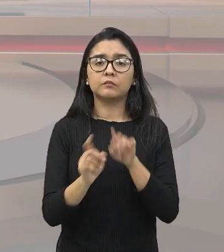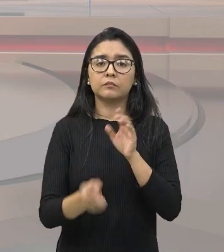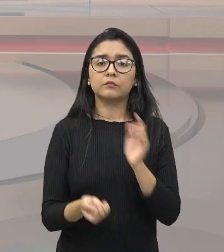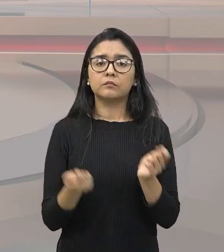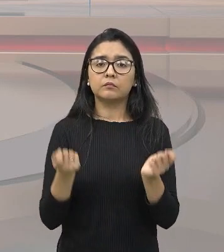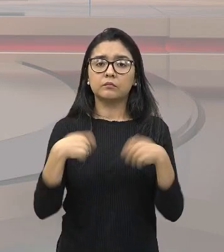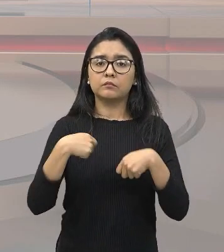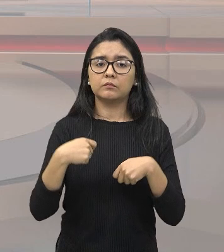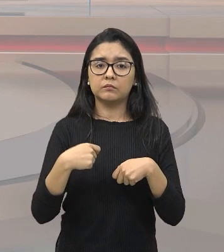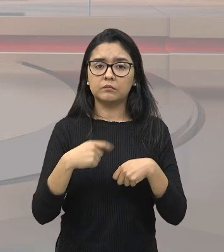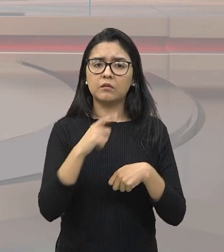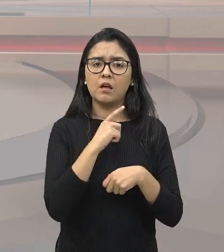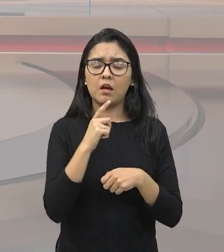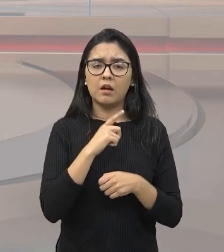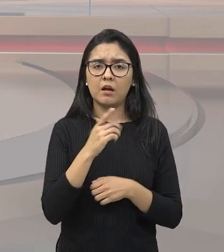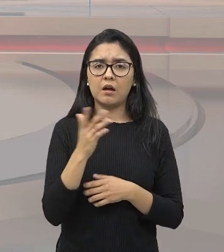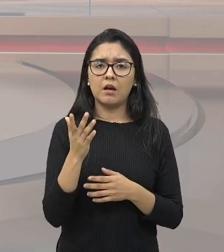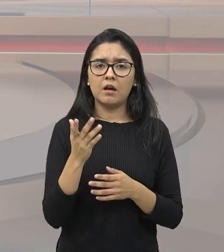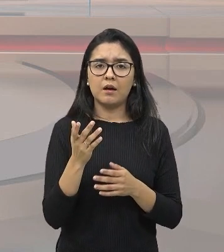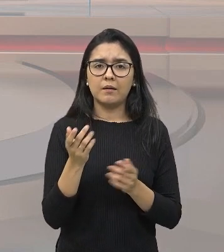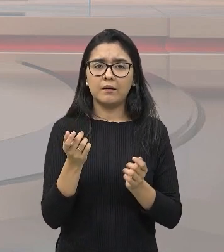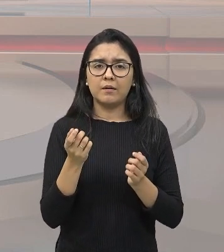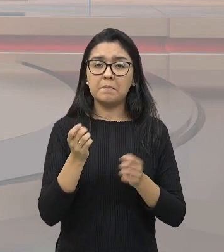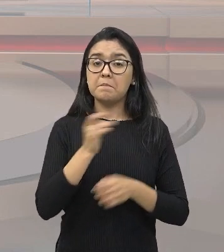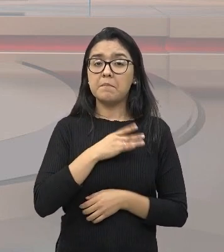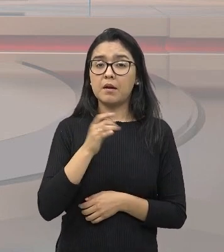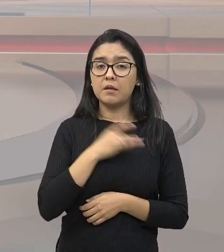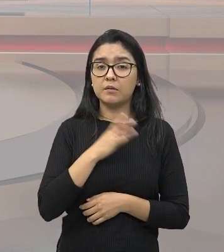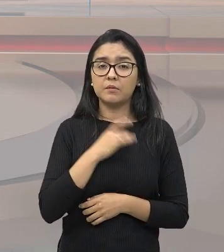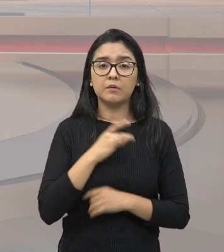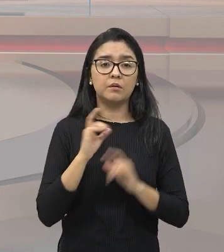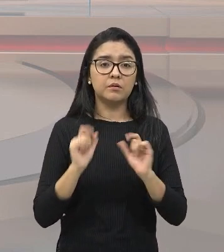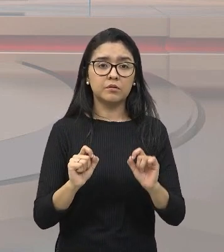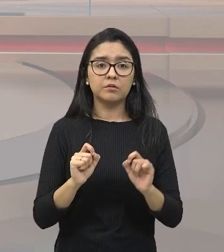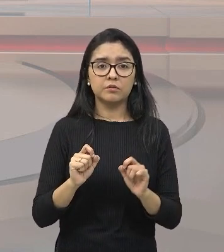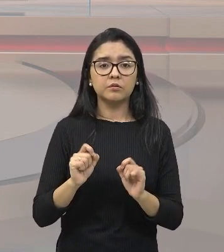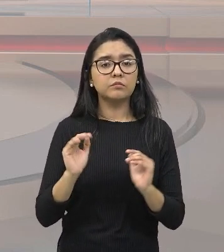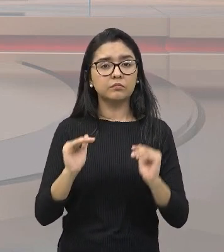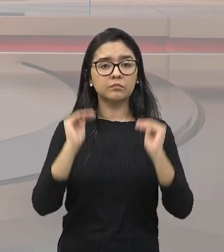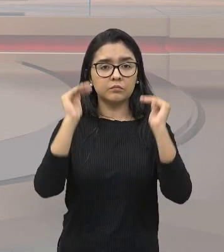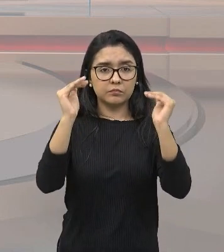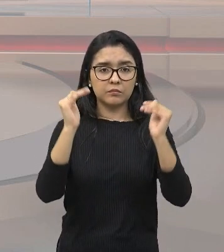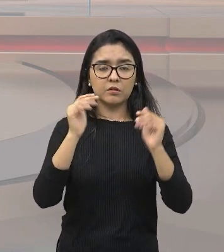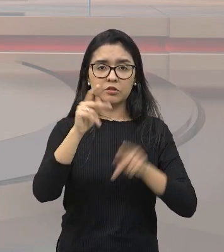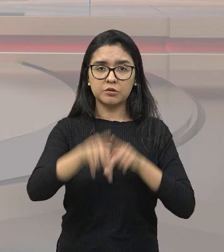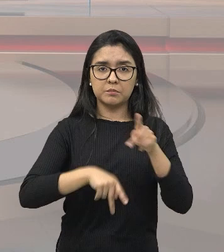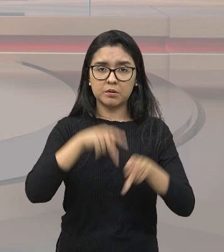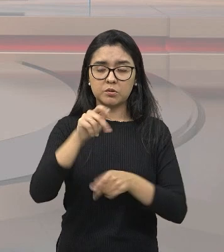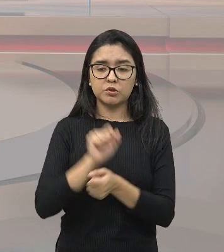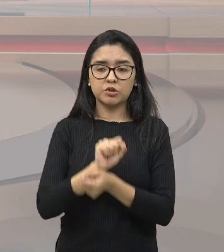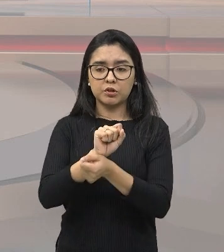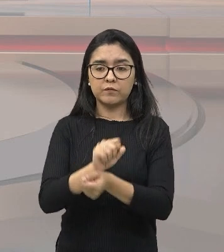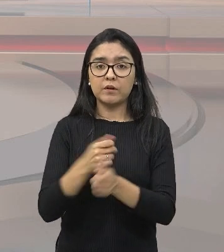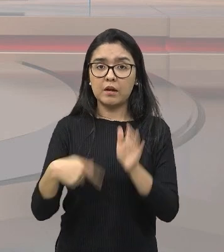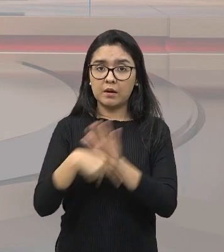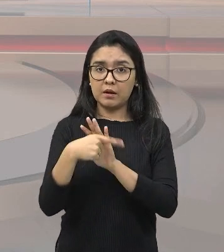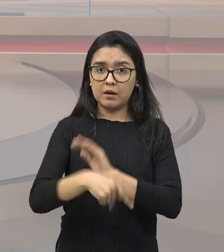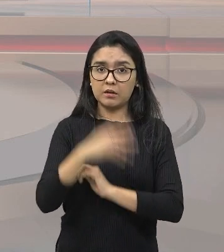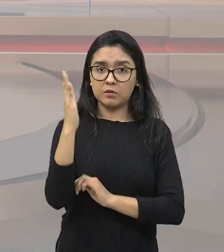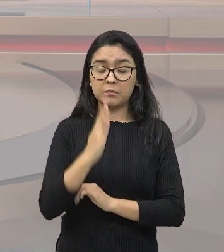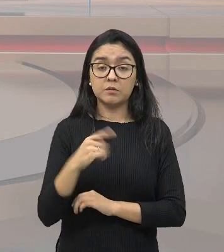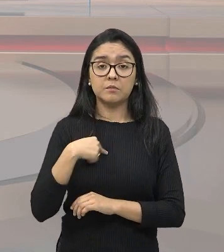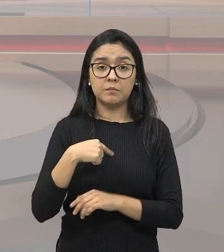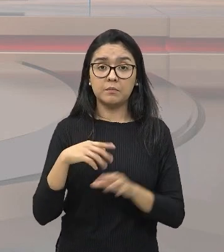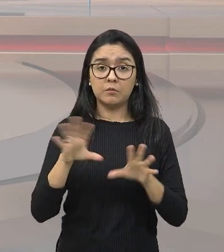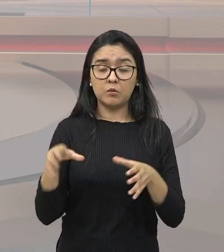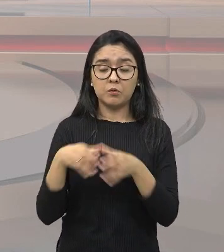grande medo sobre quem? Sobre os senhores de pessoas escravizadas aqui no Brasil, porque eles tinham medo